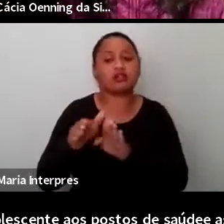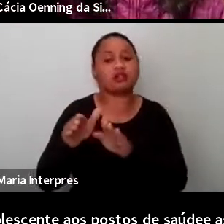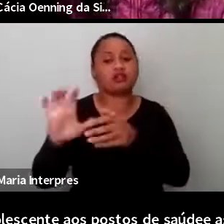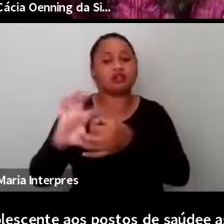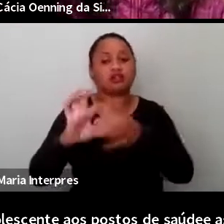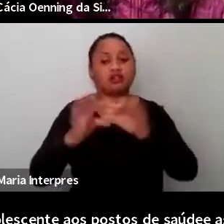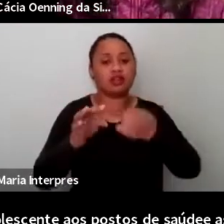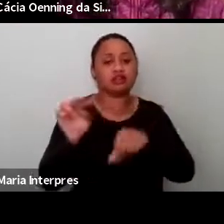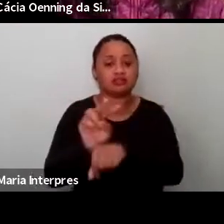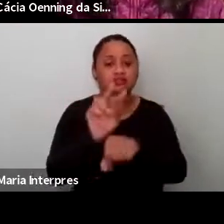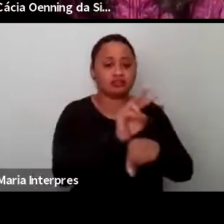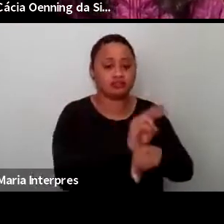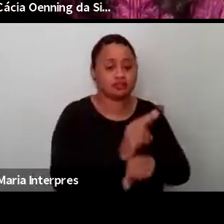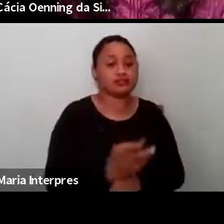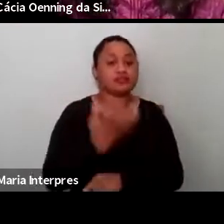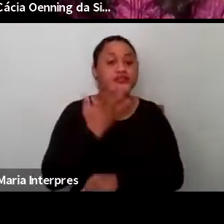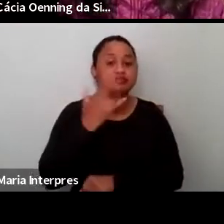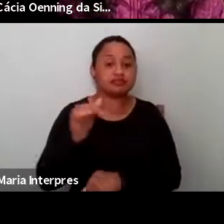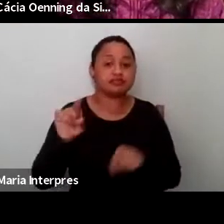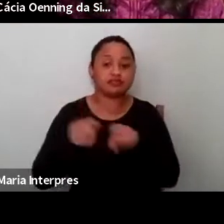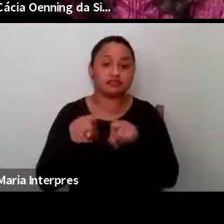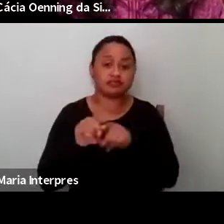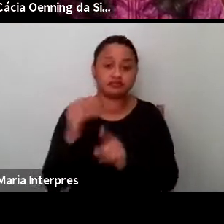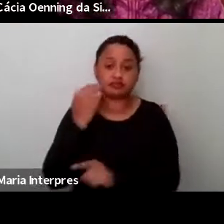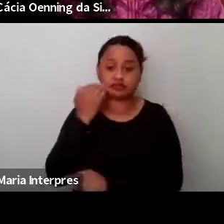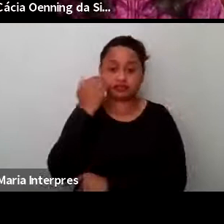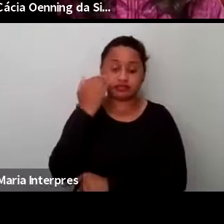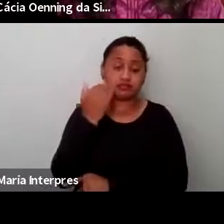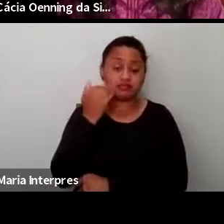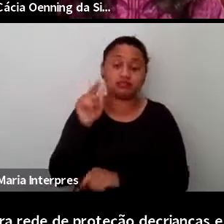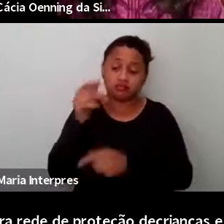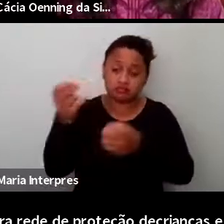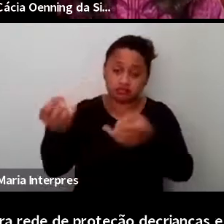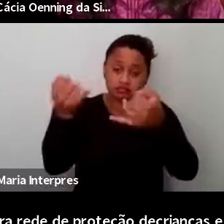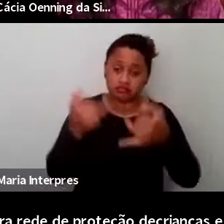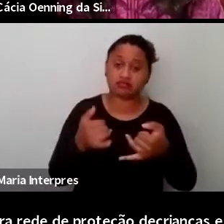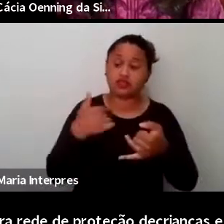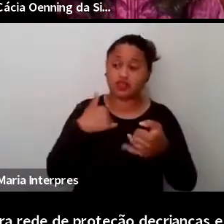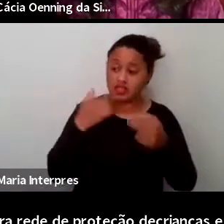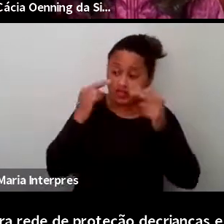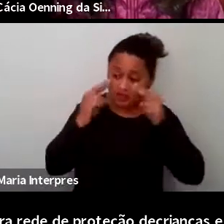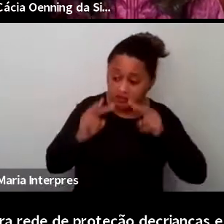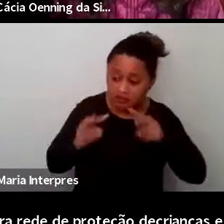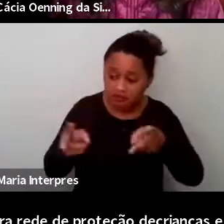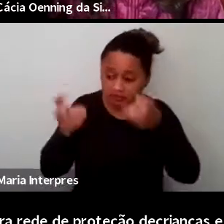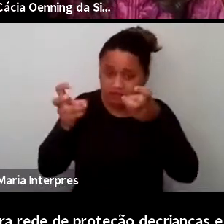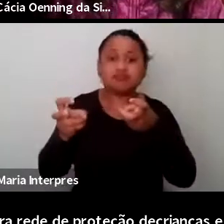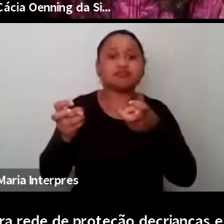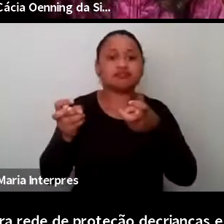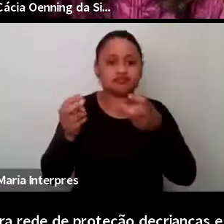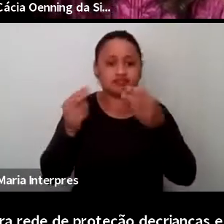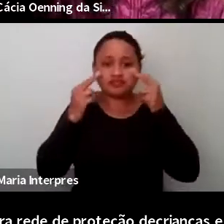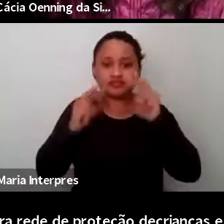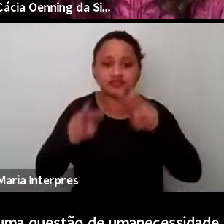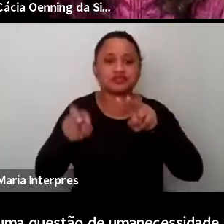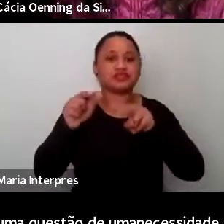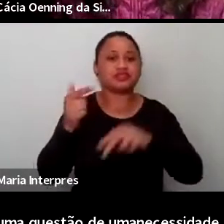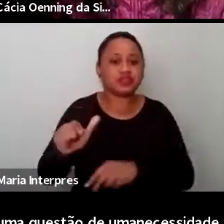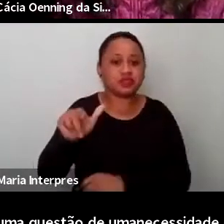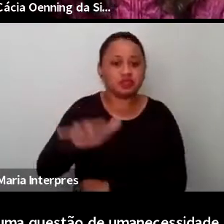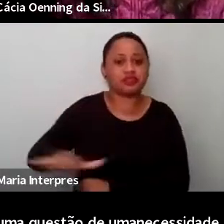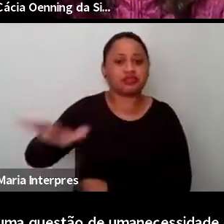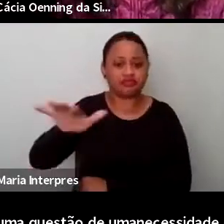crianças e adolescentes. e aí tu traz uma questão de uma necessidade de voltar a olhar para isso e reinventar-se, né? Eu